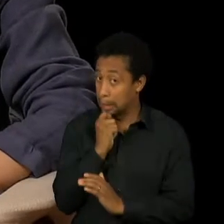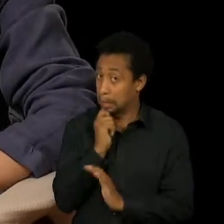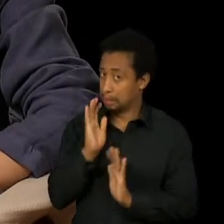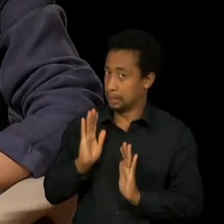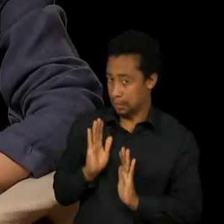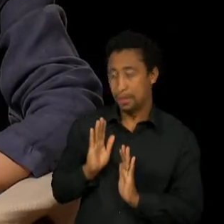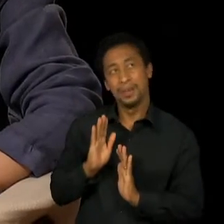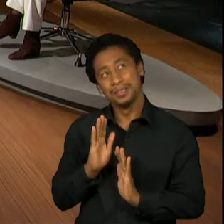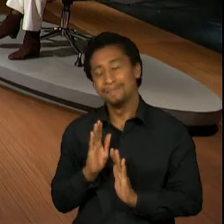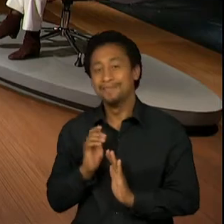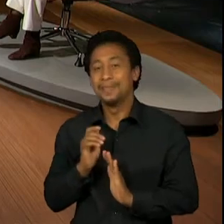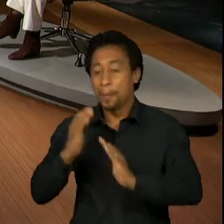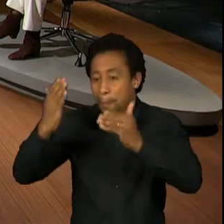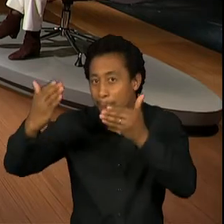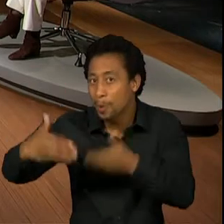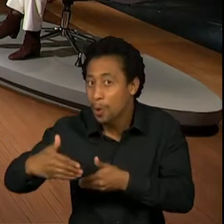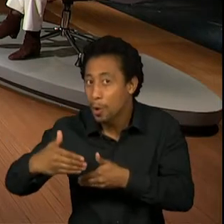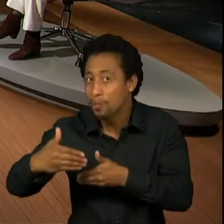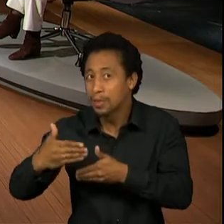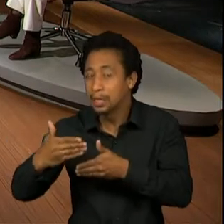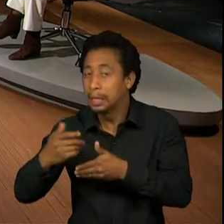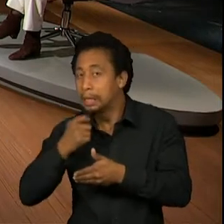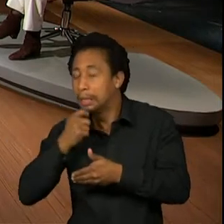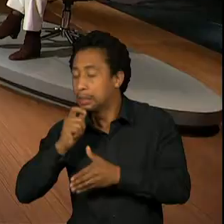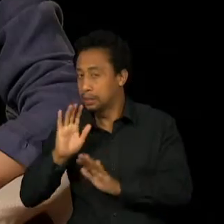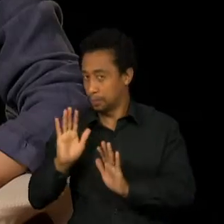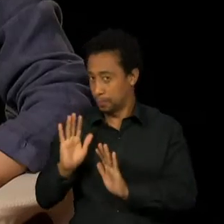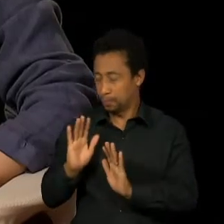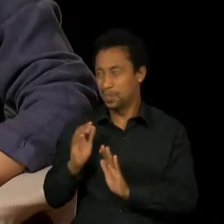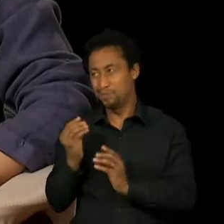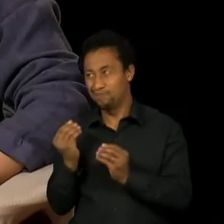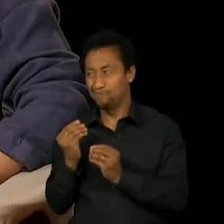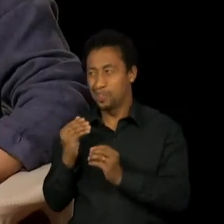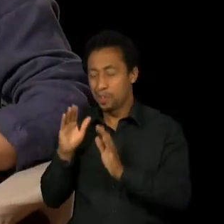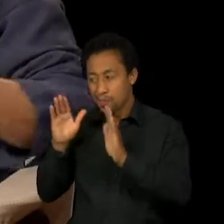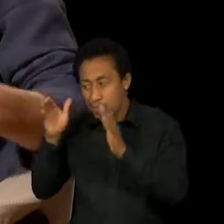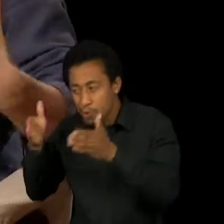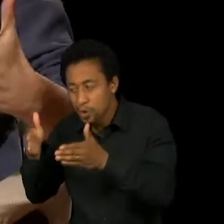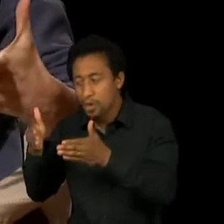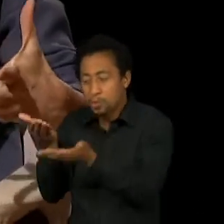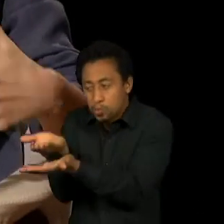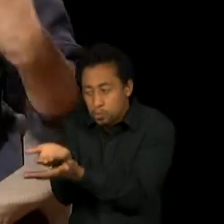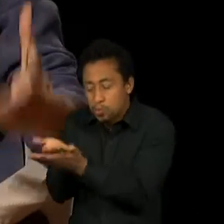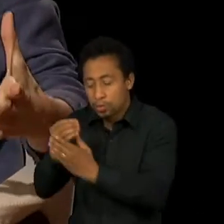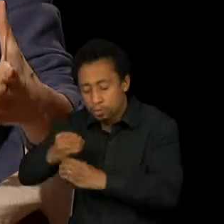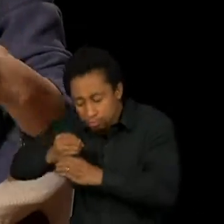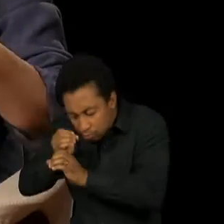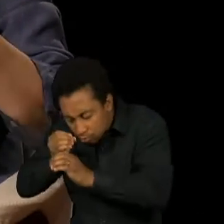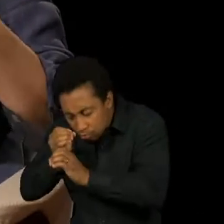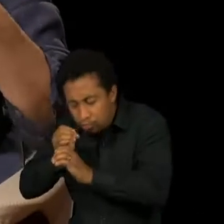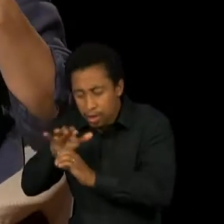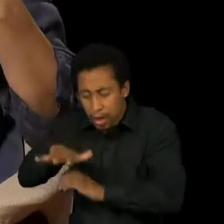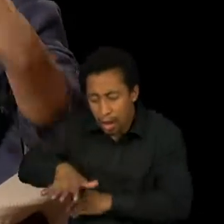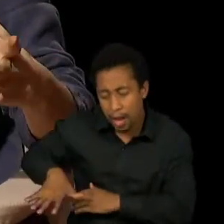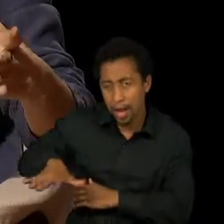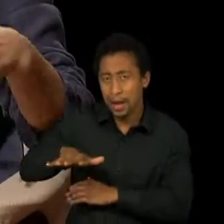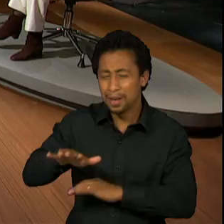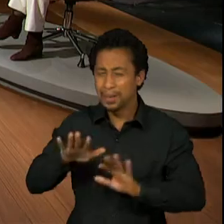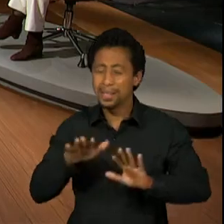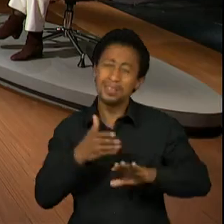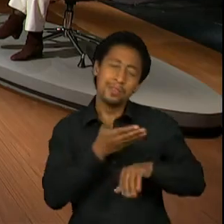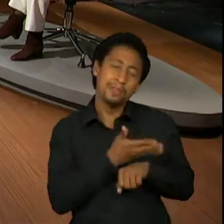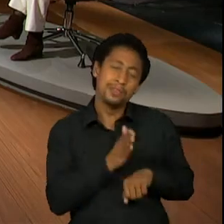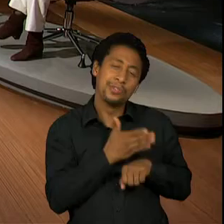vestibular, mas o meu interesse ainda era com a biologia. Eu fazia teatro realmente como uma forma de estar no meu